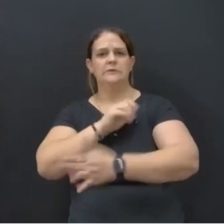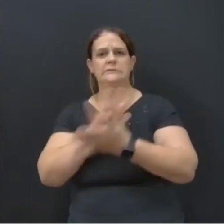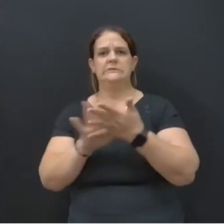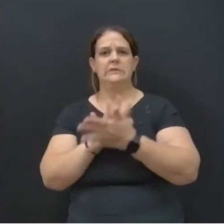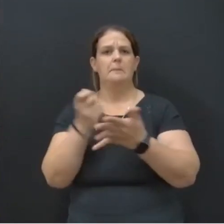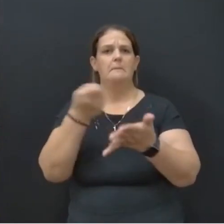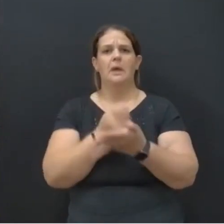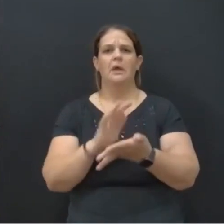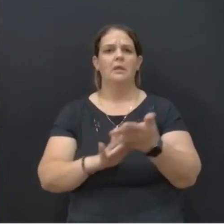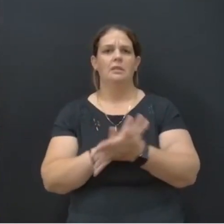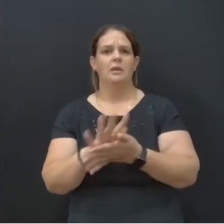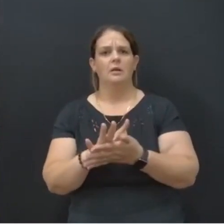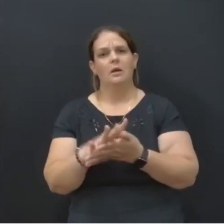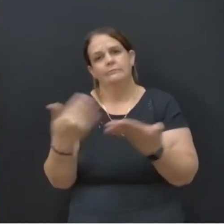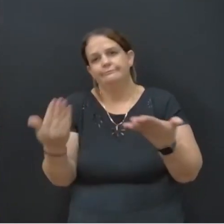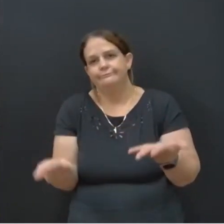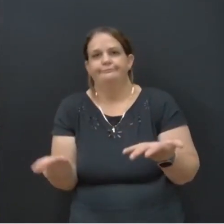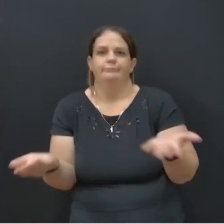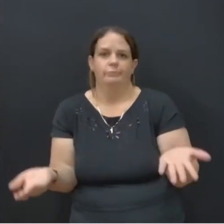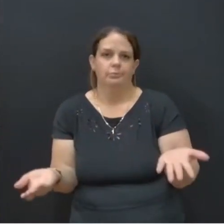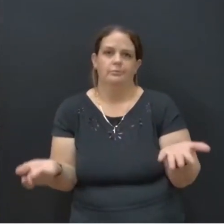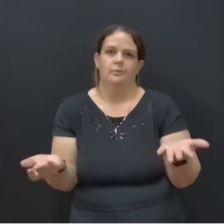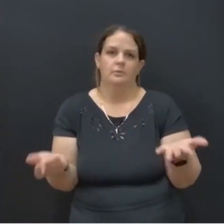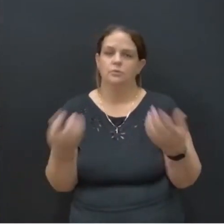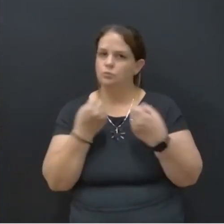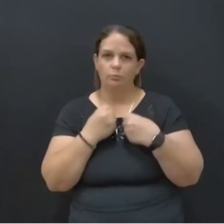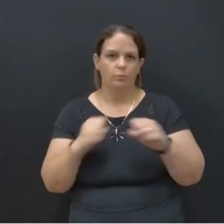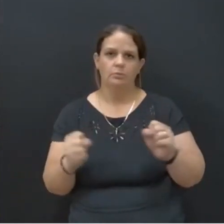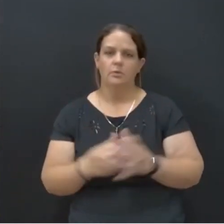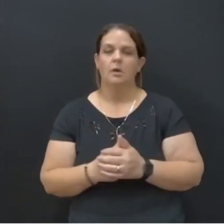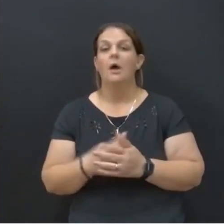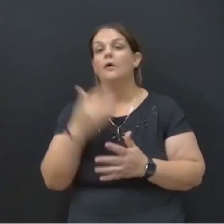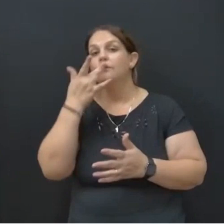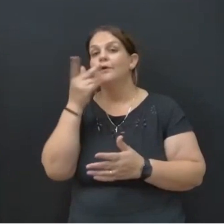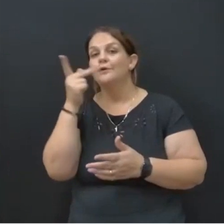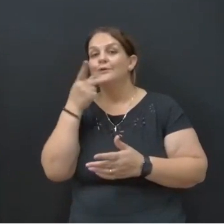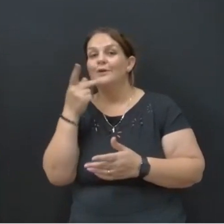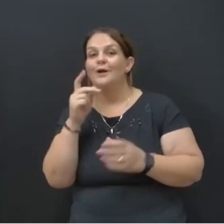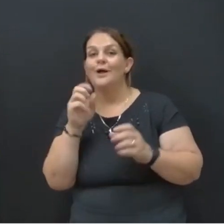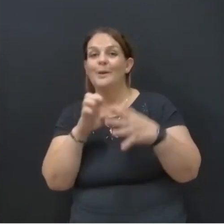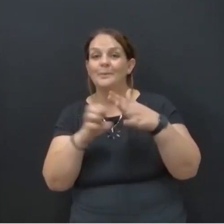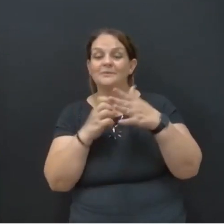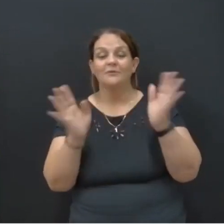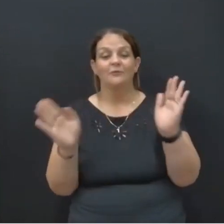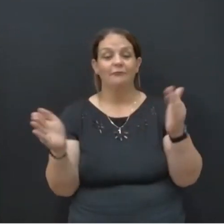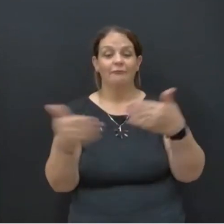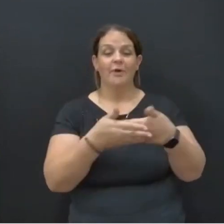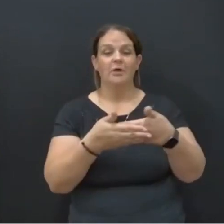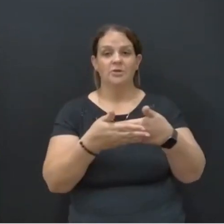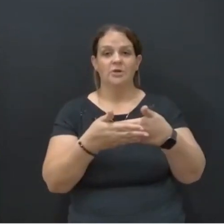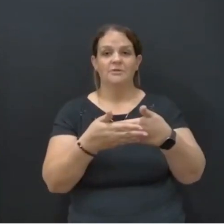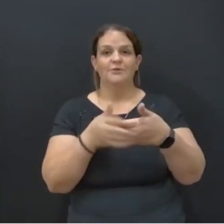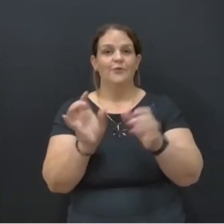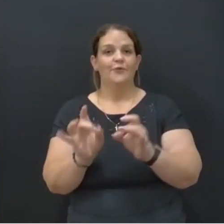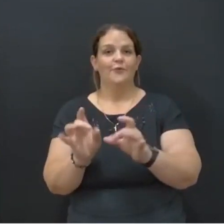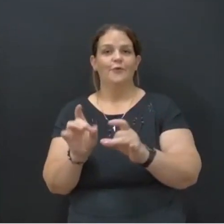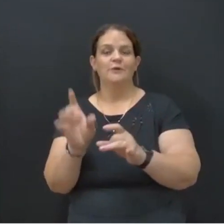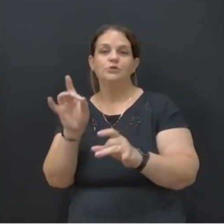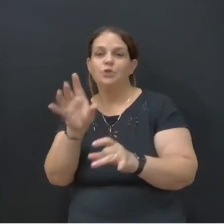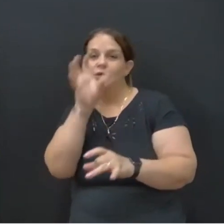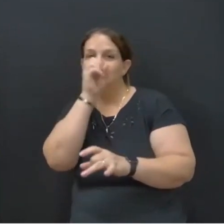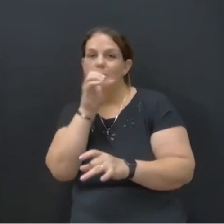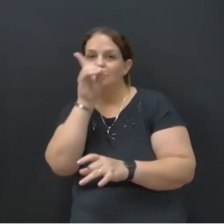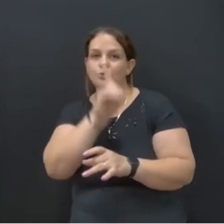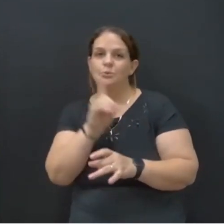pagam nada. Aí não dá. Daqui a pouco, como disse aquela empresária, vou fechar o meu comércio e vou vender só sábado e